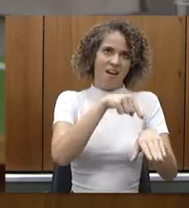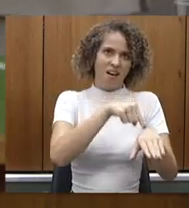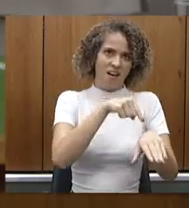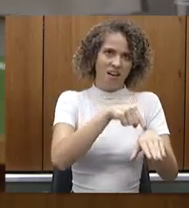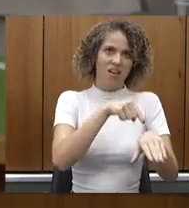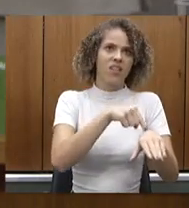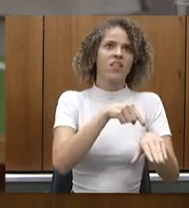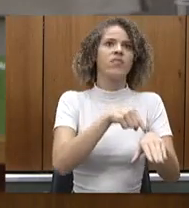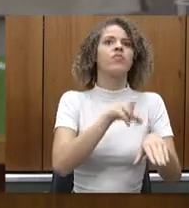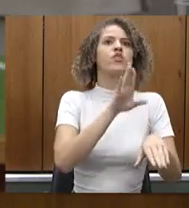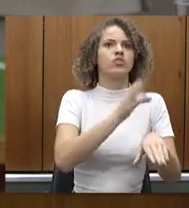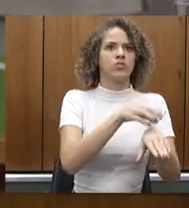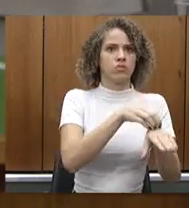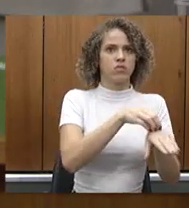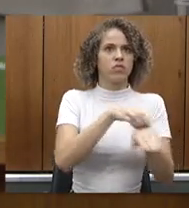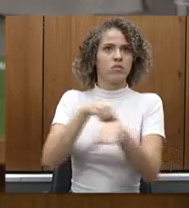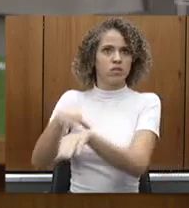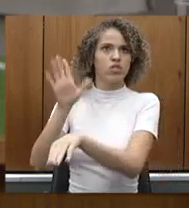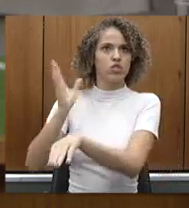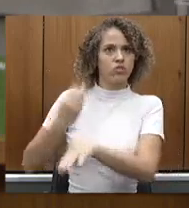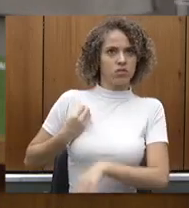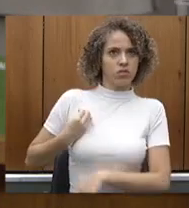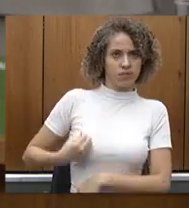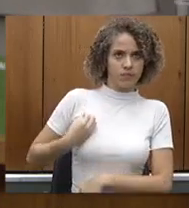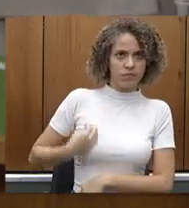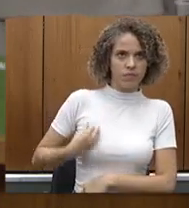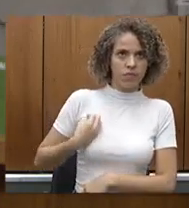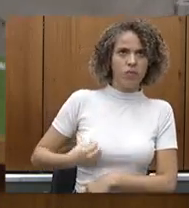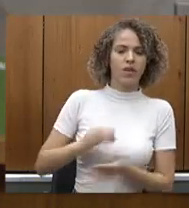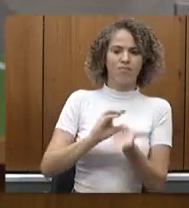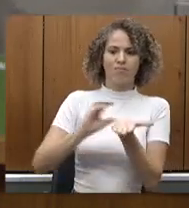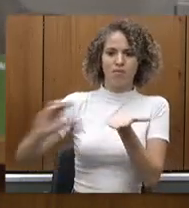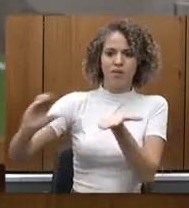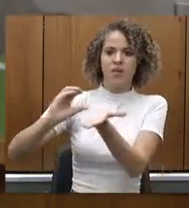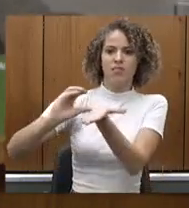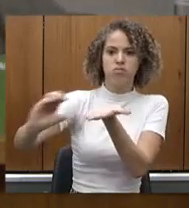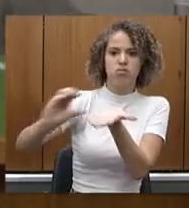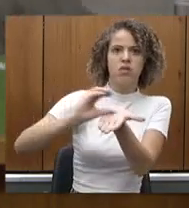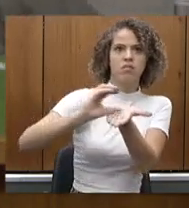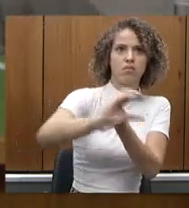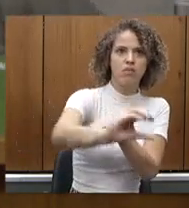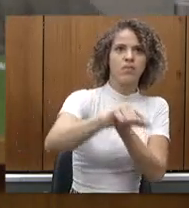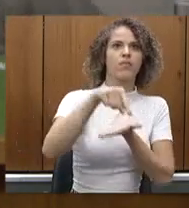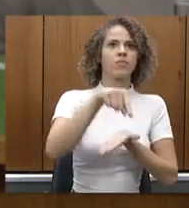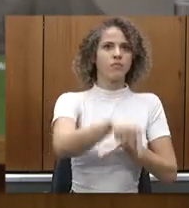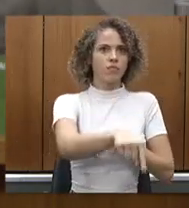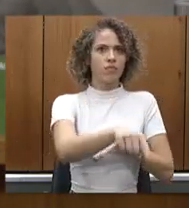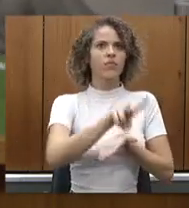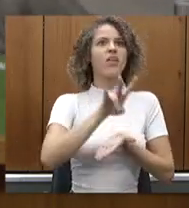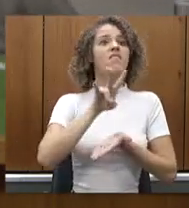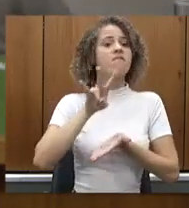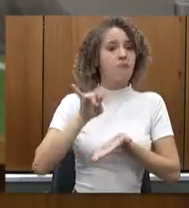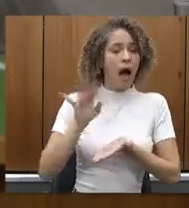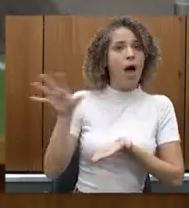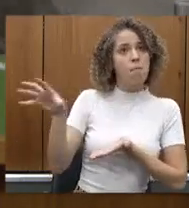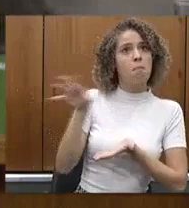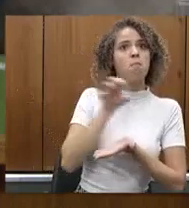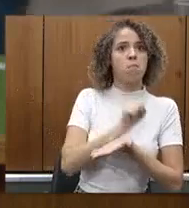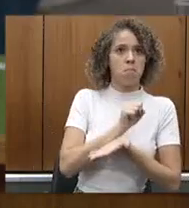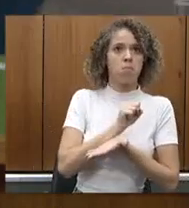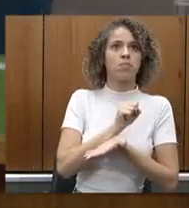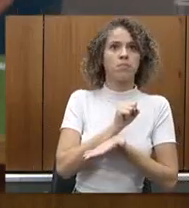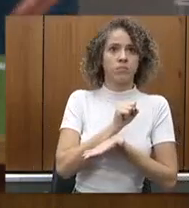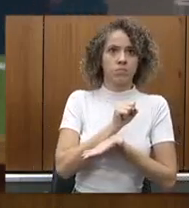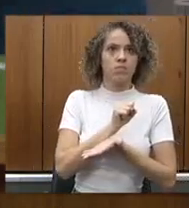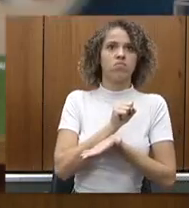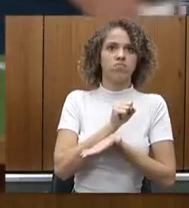já está lá aumentou muito o repasse que a gente faz de custeio para o hospital e nós vamos buscar uma uma vocação